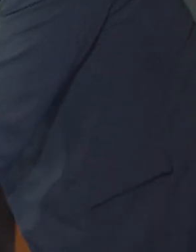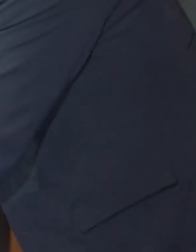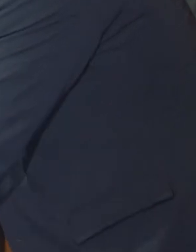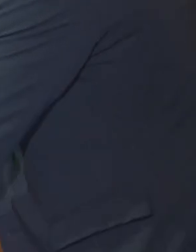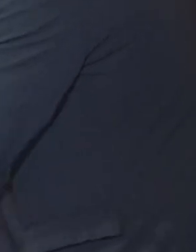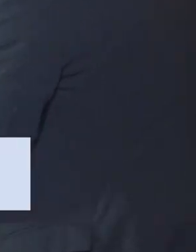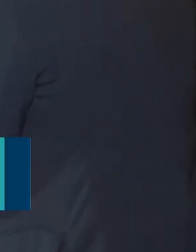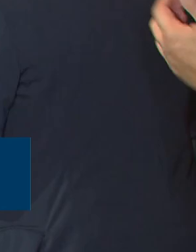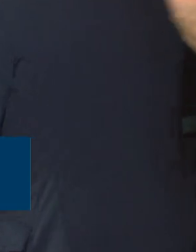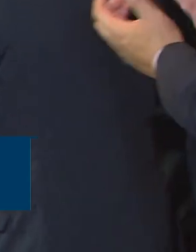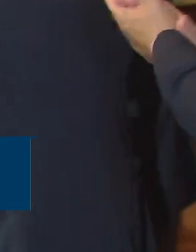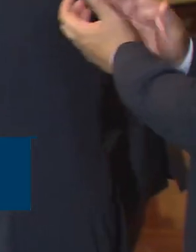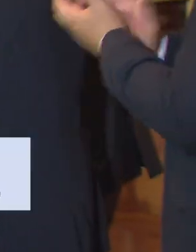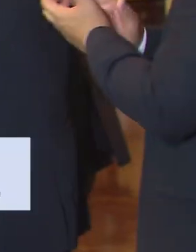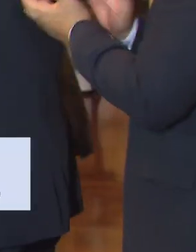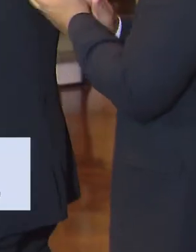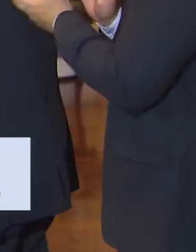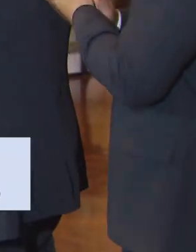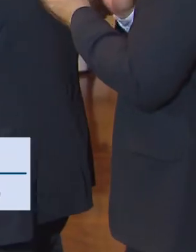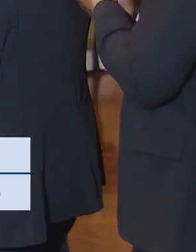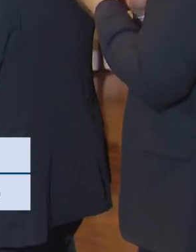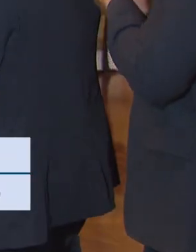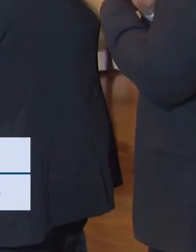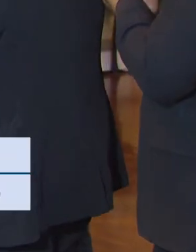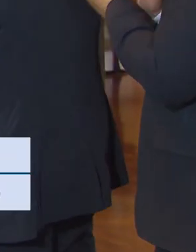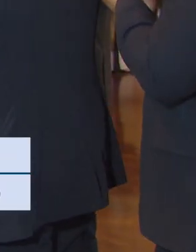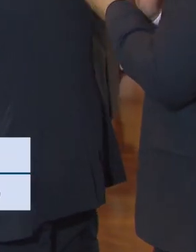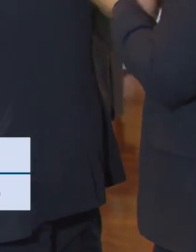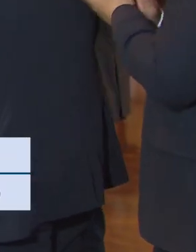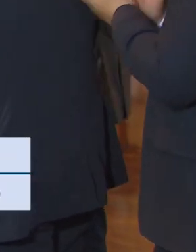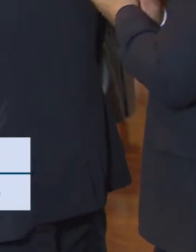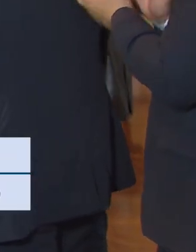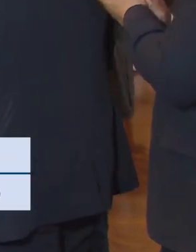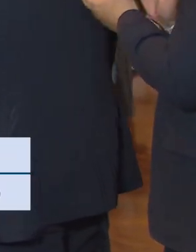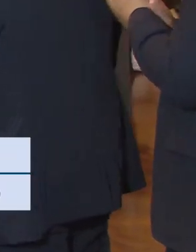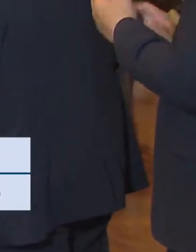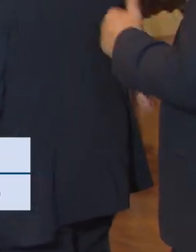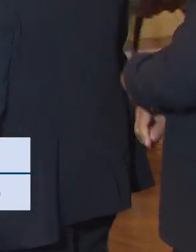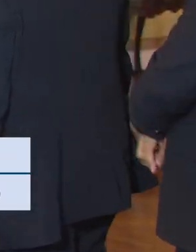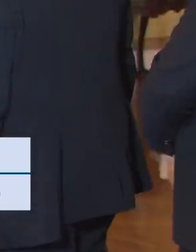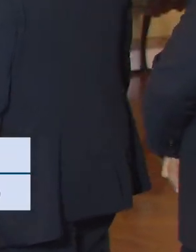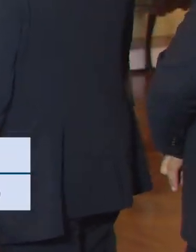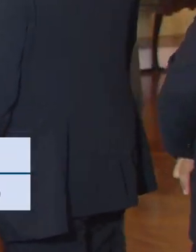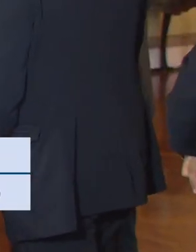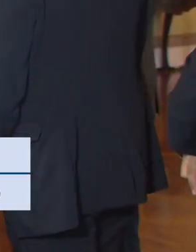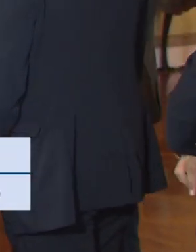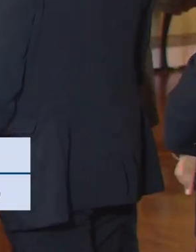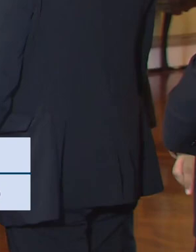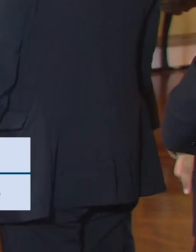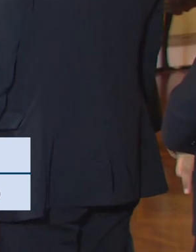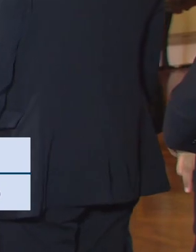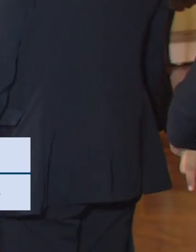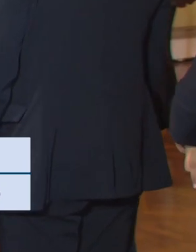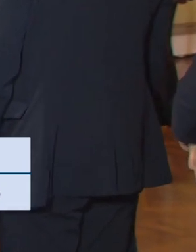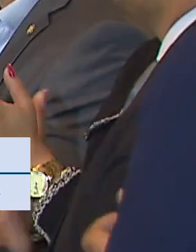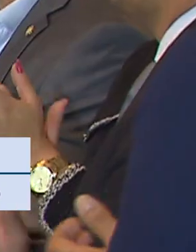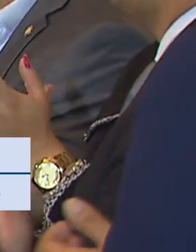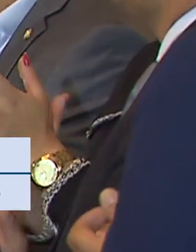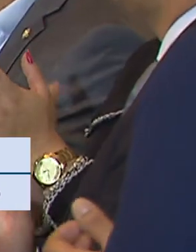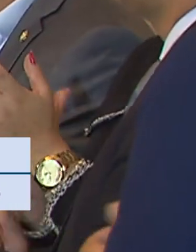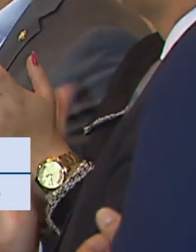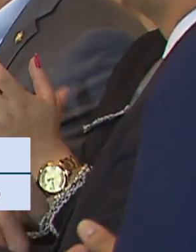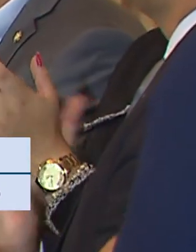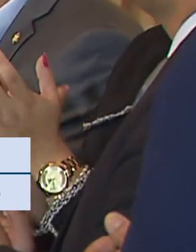o repasse de uma ajuda financeira emergencial de 152 milhões de reais. O dinheiro será liberado em duas parcelas de